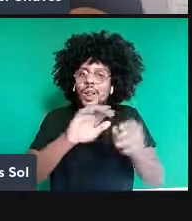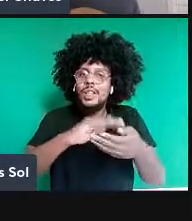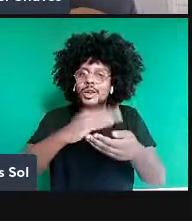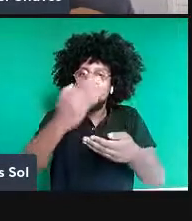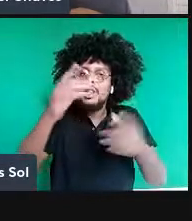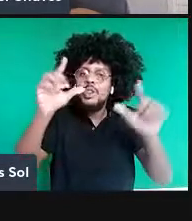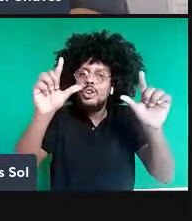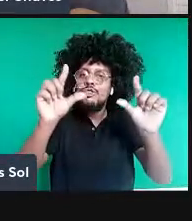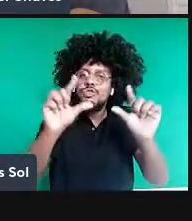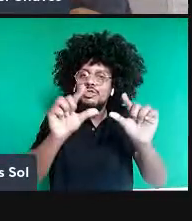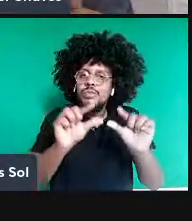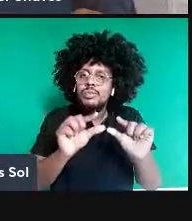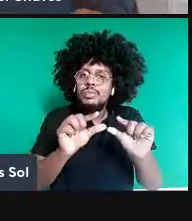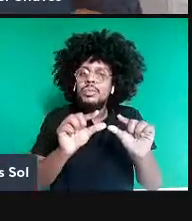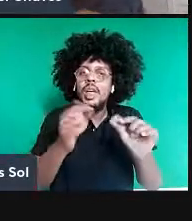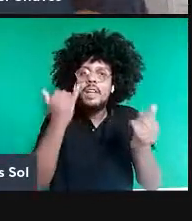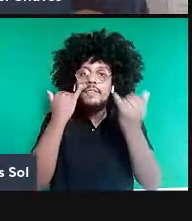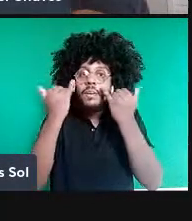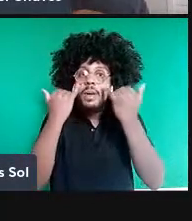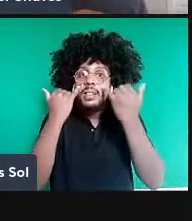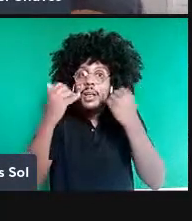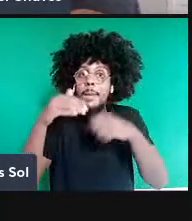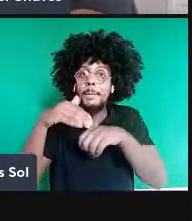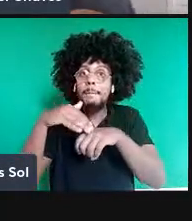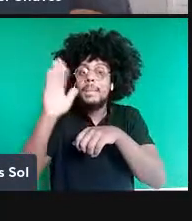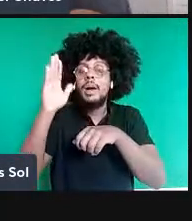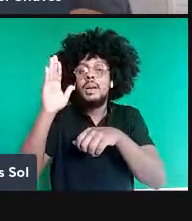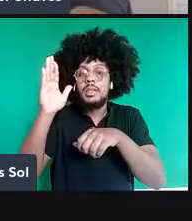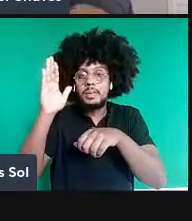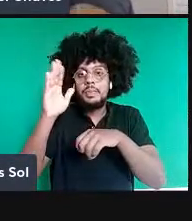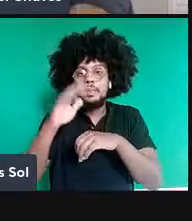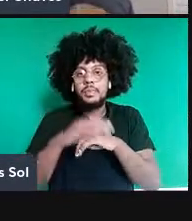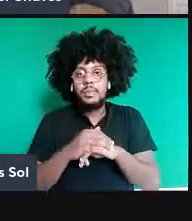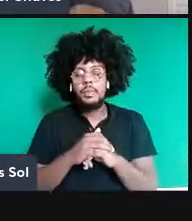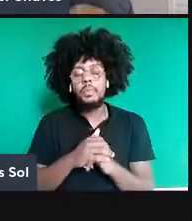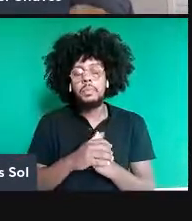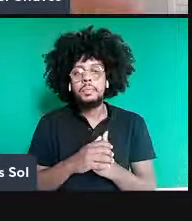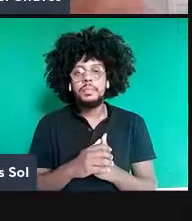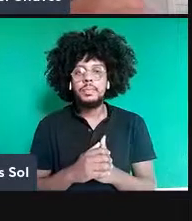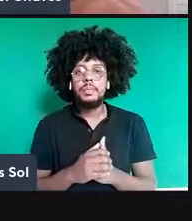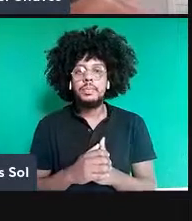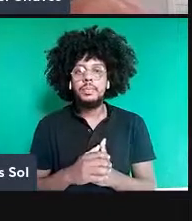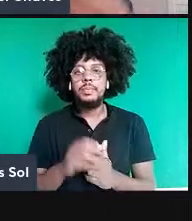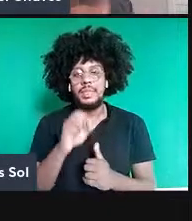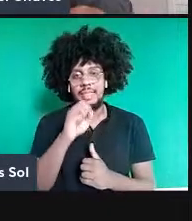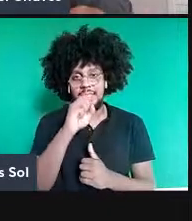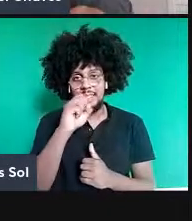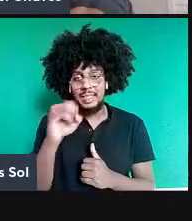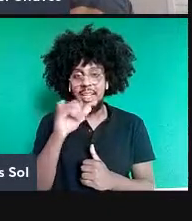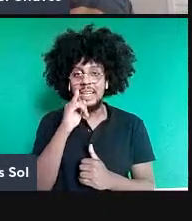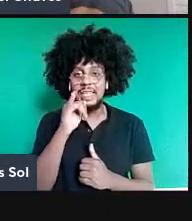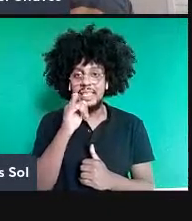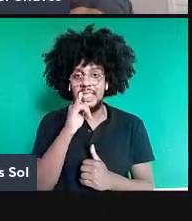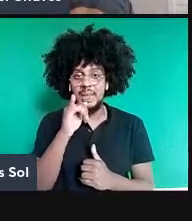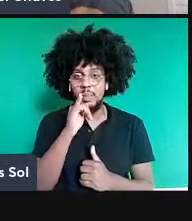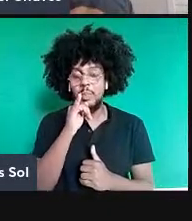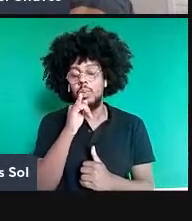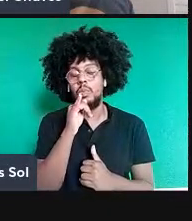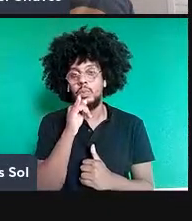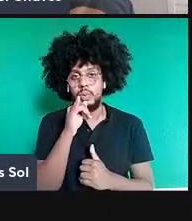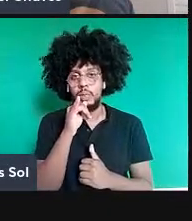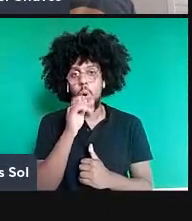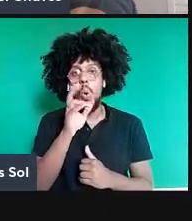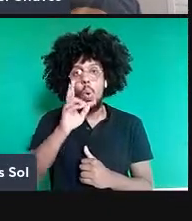já que estão na escala de nanometros, né, de cerca de 9 nanometros. Se essa tendência aqui continuar,